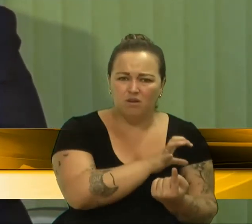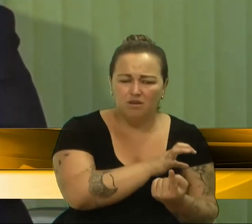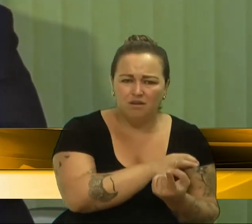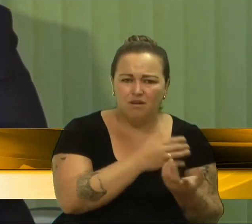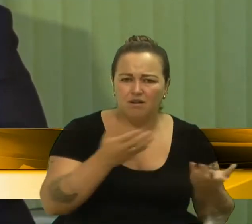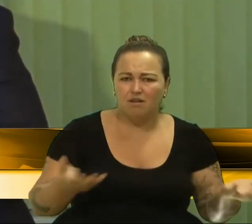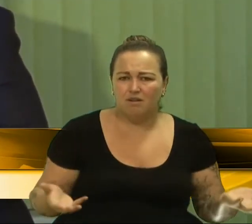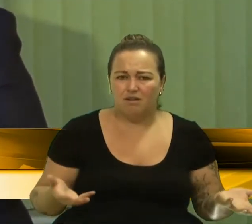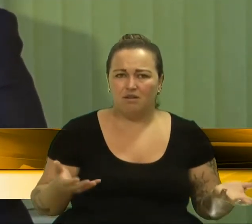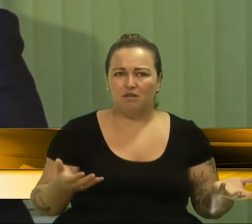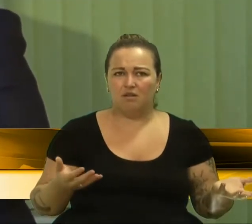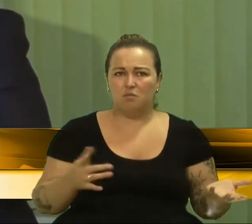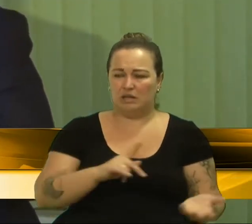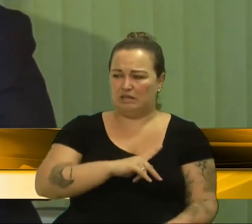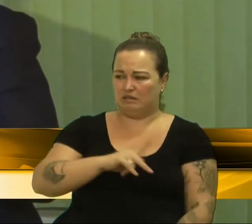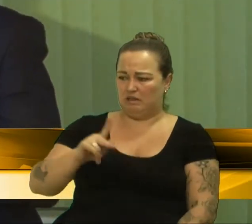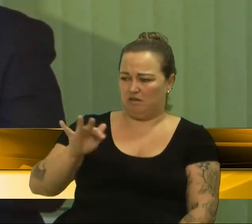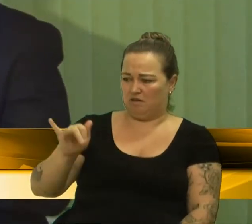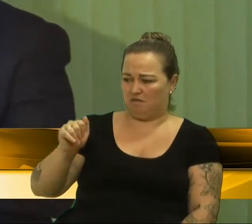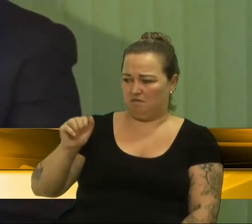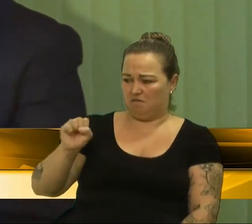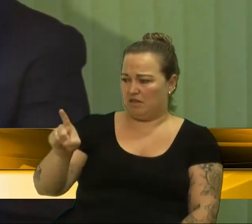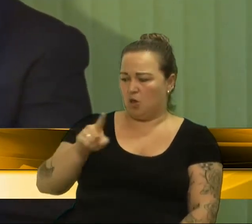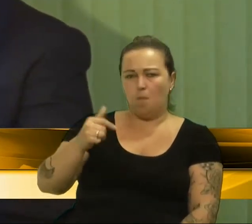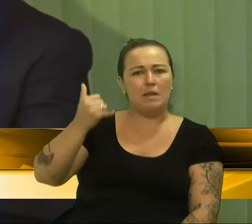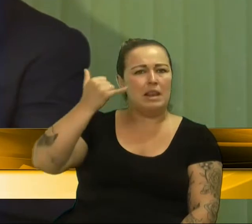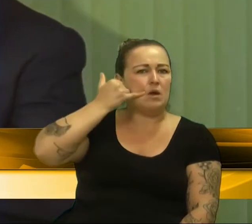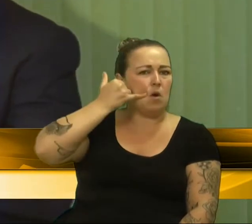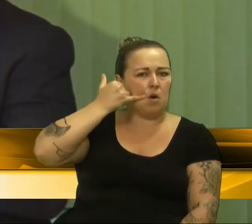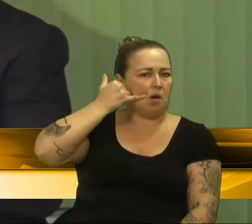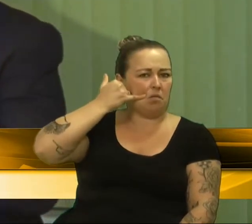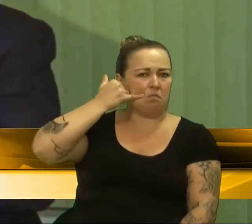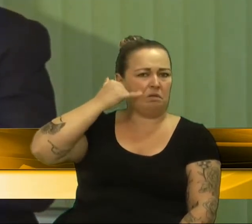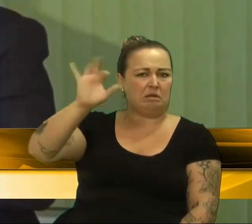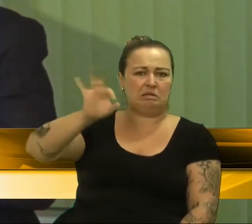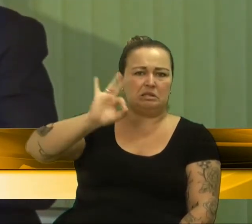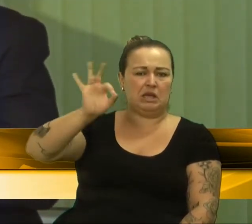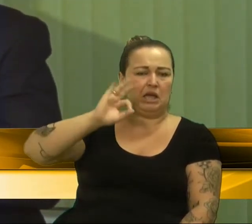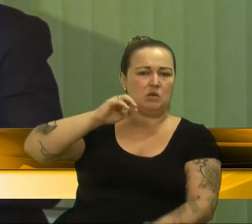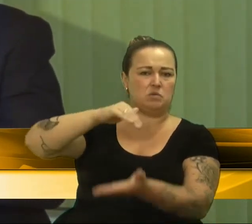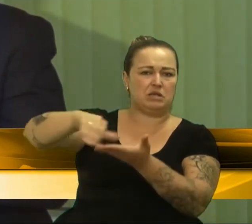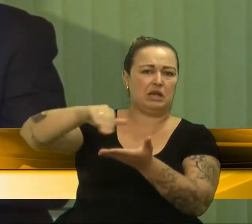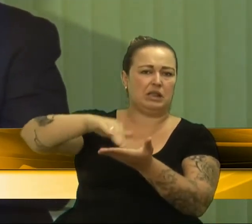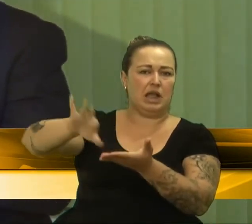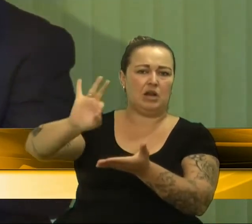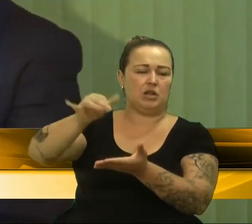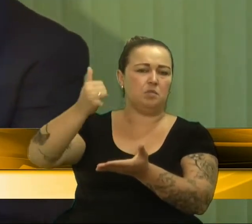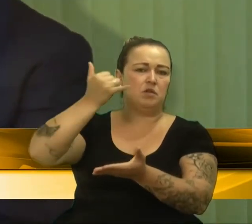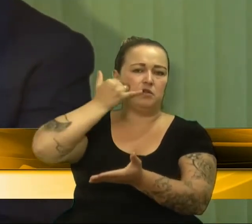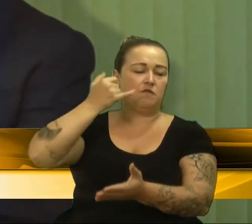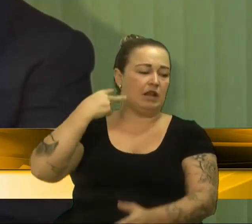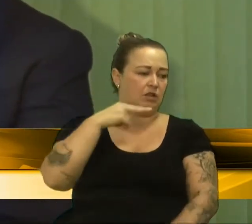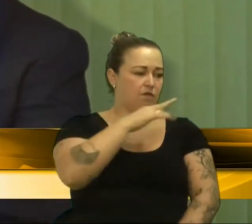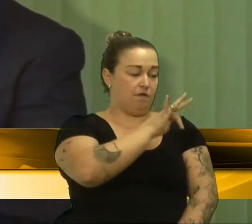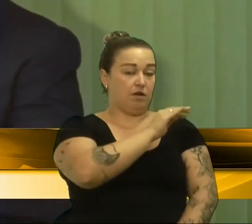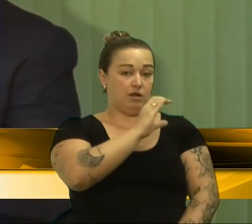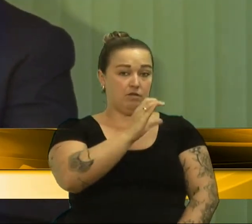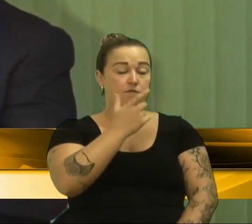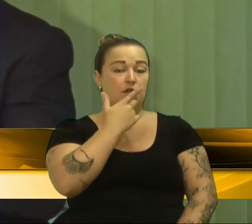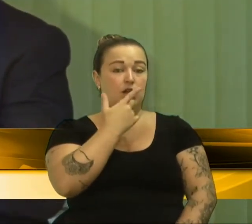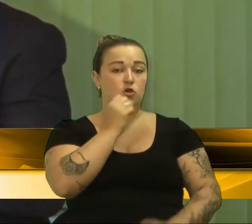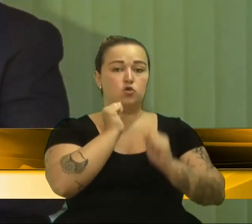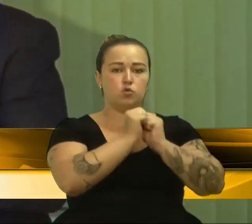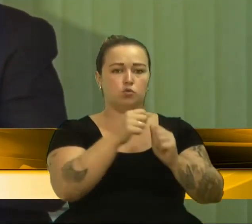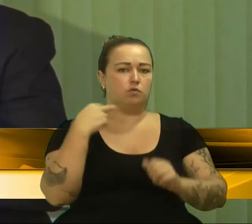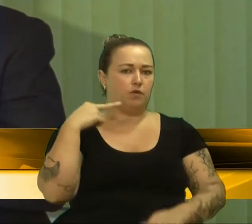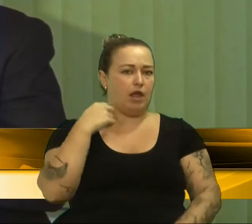O presidente da FAS não me ligou para conversar comigo, nenhum secretário. Eu ouvi do presidente do prefeito Cassina que ele governaria com os vereadores.